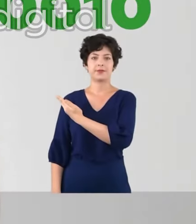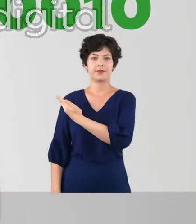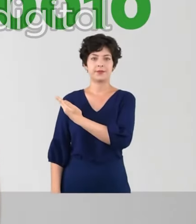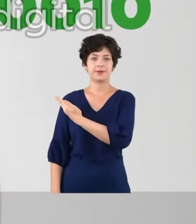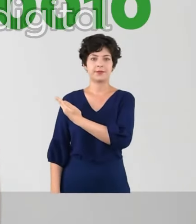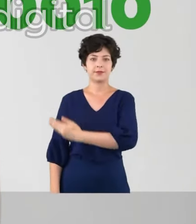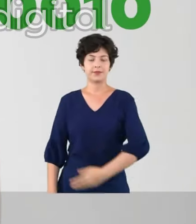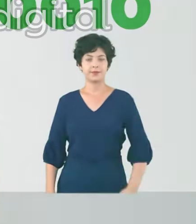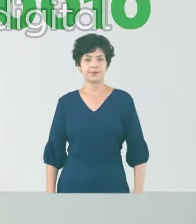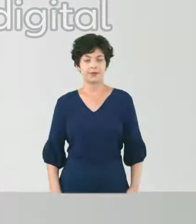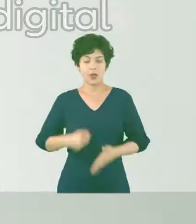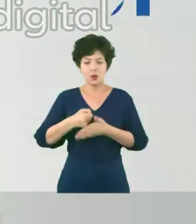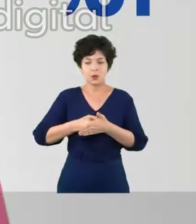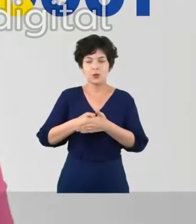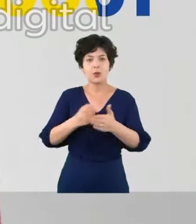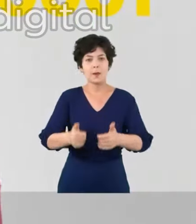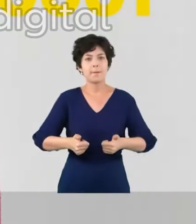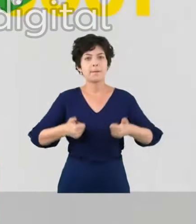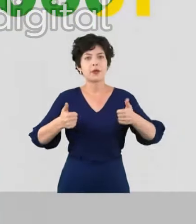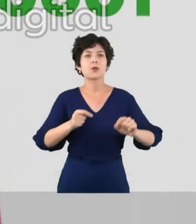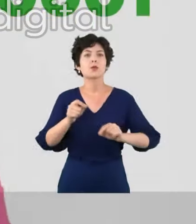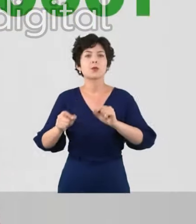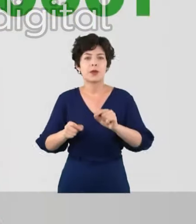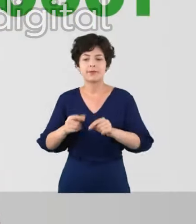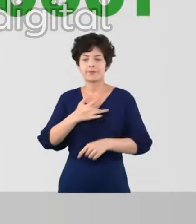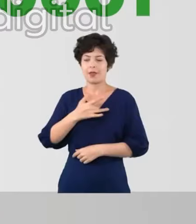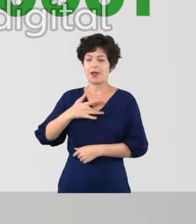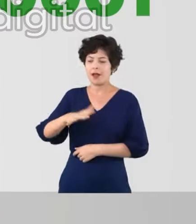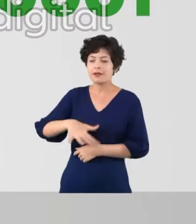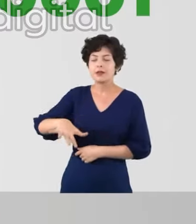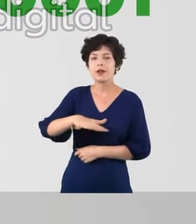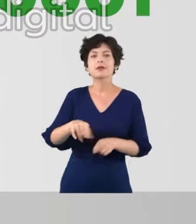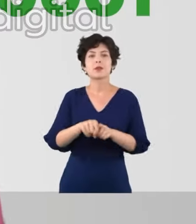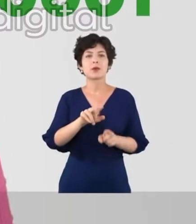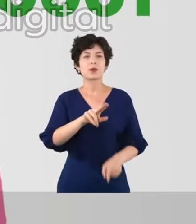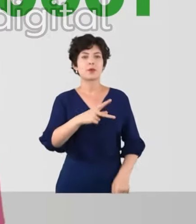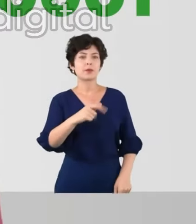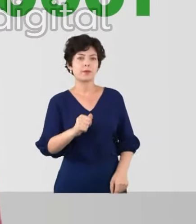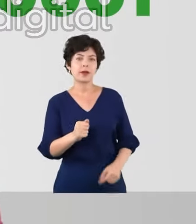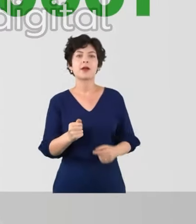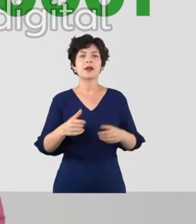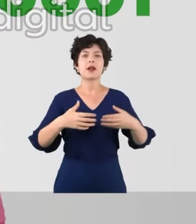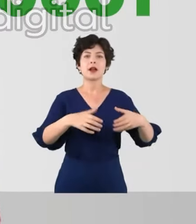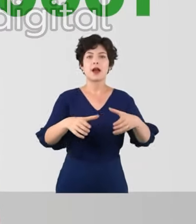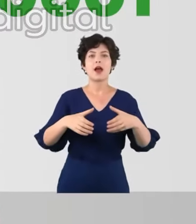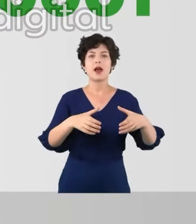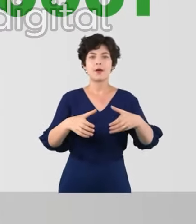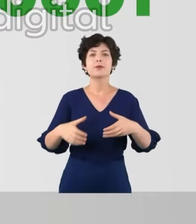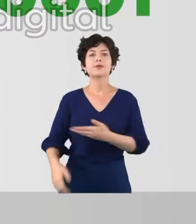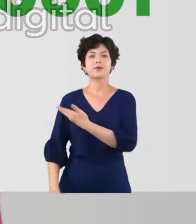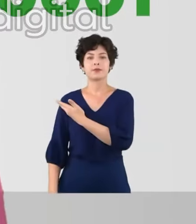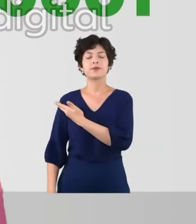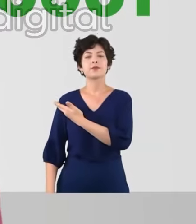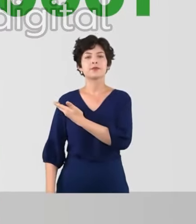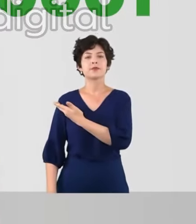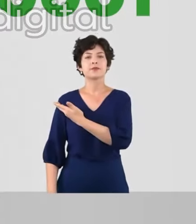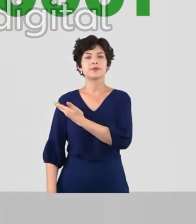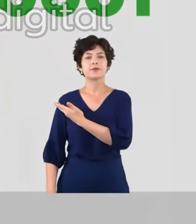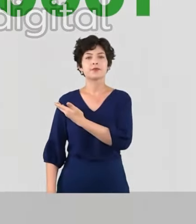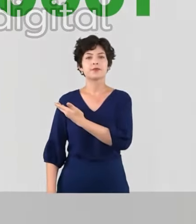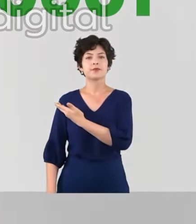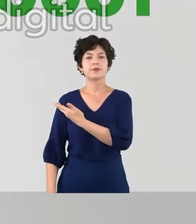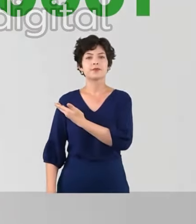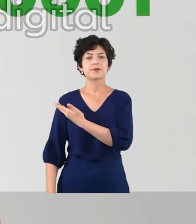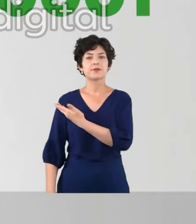Ganem. 20-0-10. Lutarei por melhores condições da saúde, além do pacarrão Massataca Ota. Para isso, vote